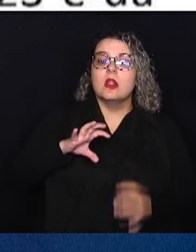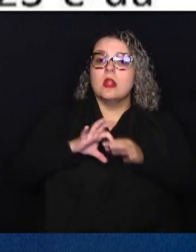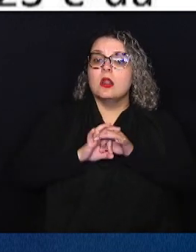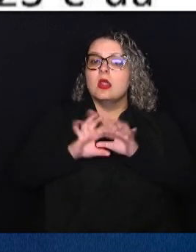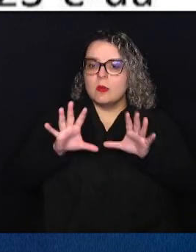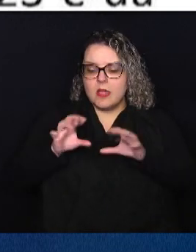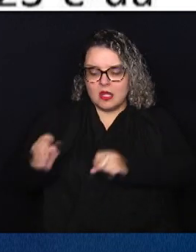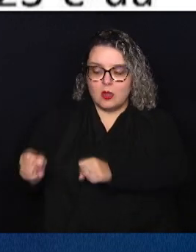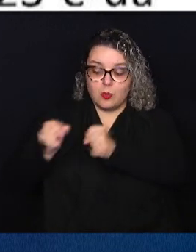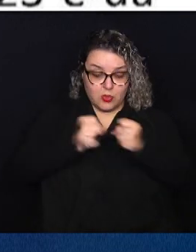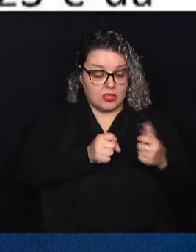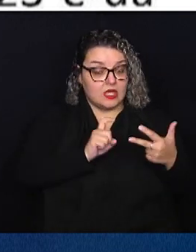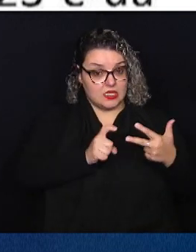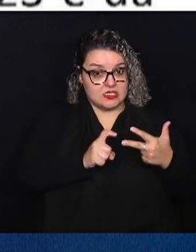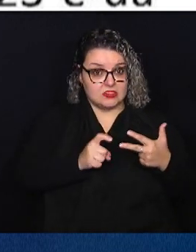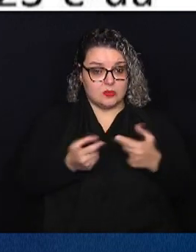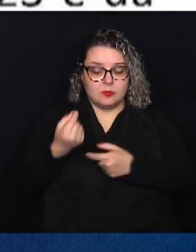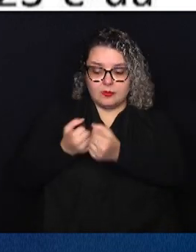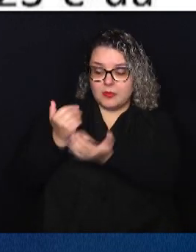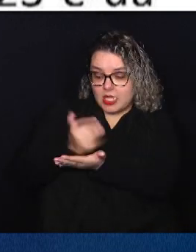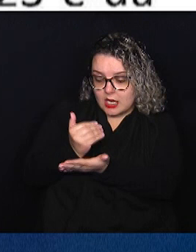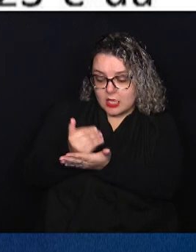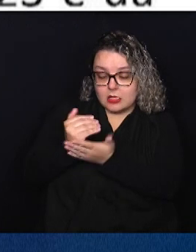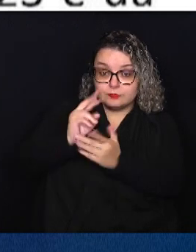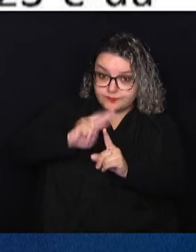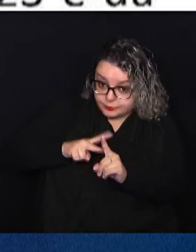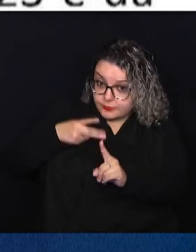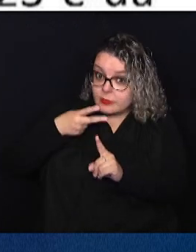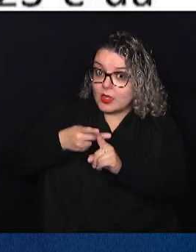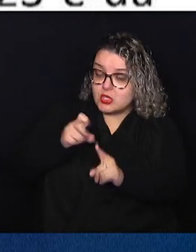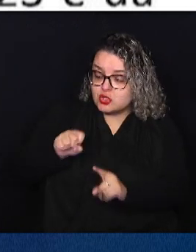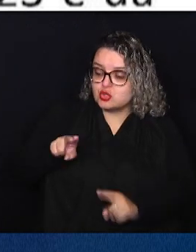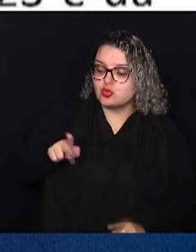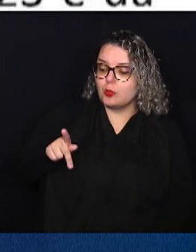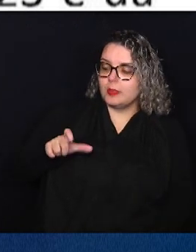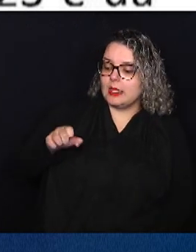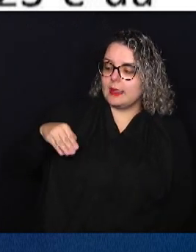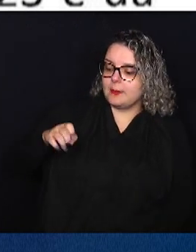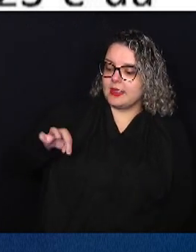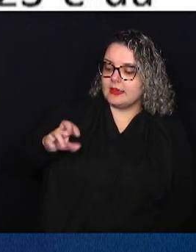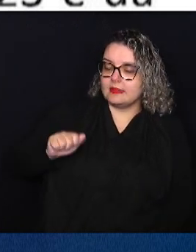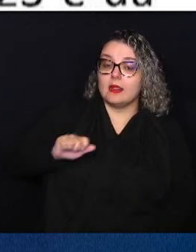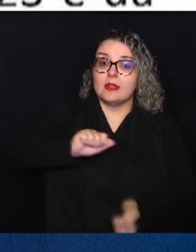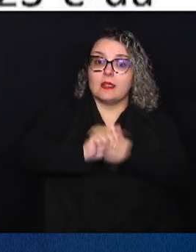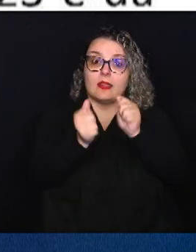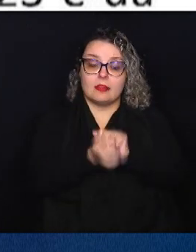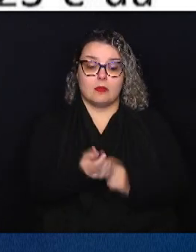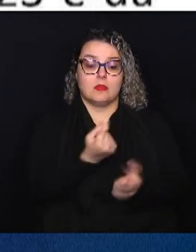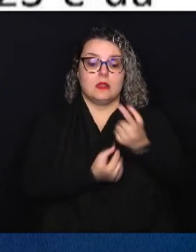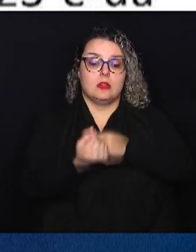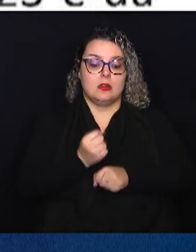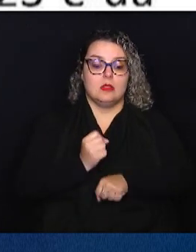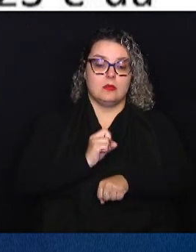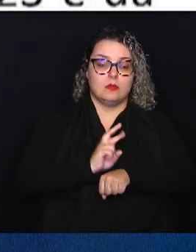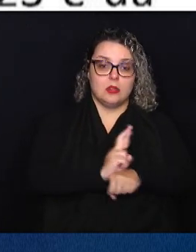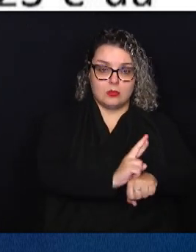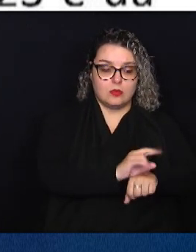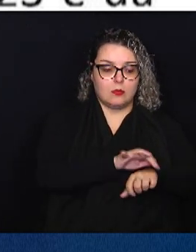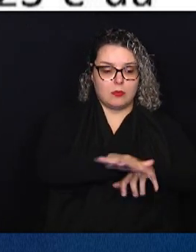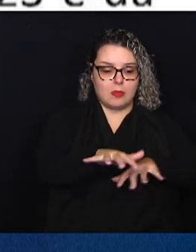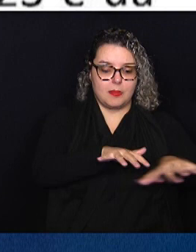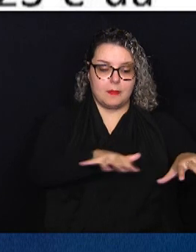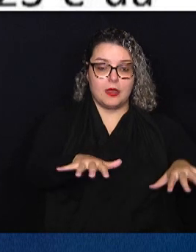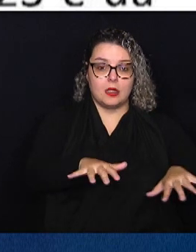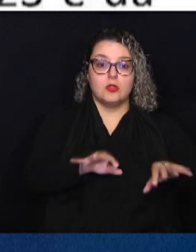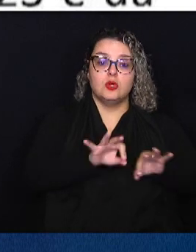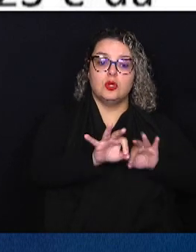Poder Executivo a abrir crédito adicional, suplementar e remanejar recursos orçamentários do orçamento do